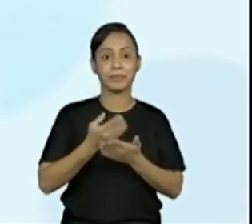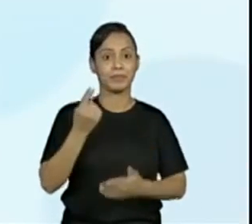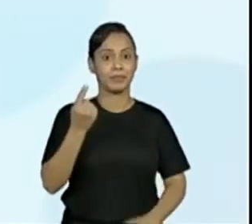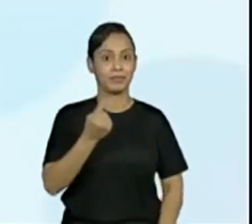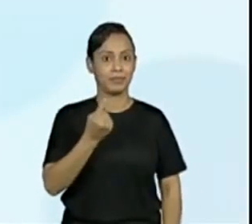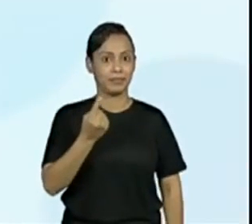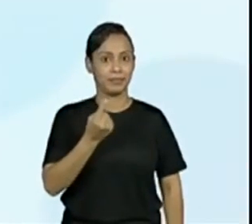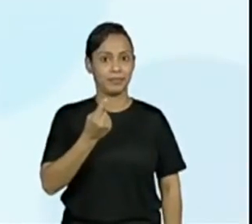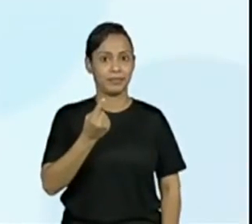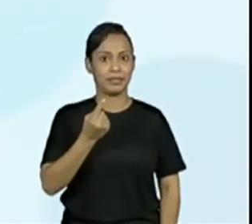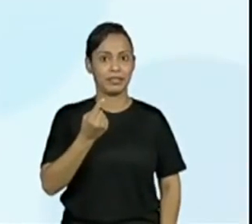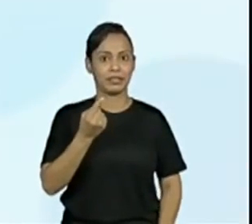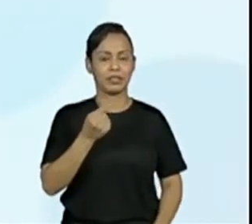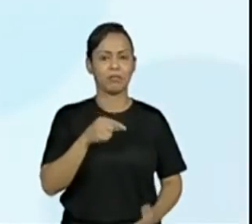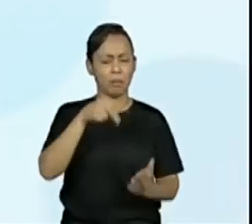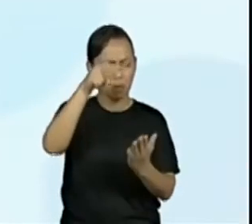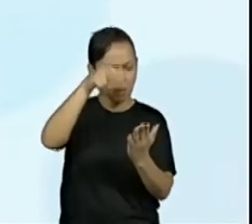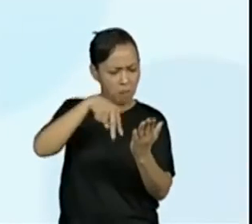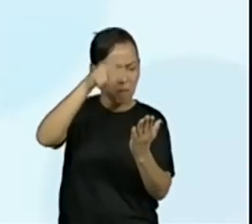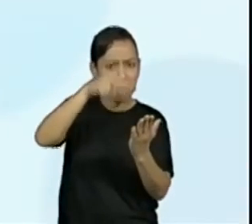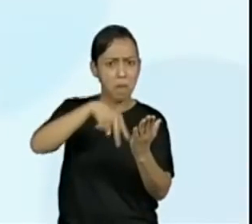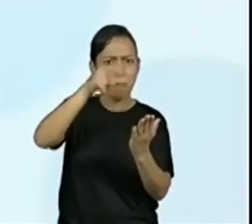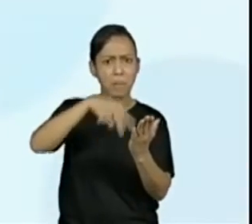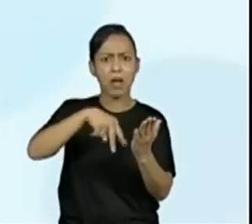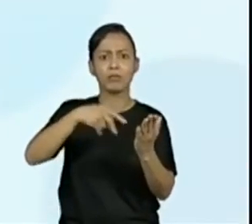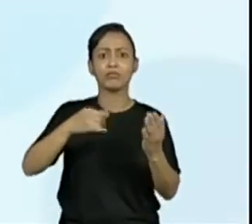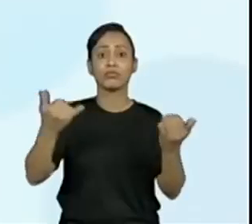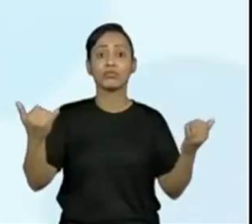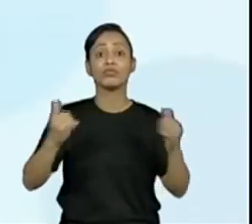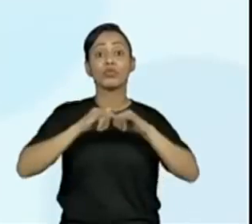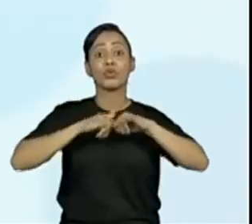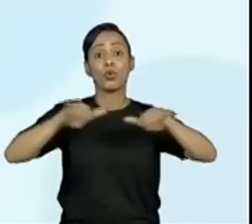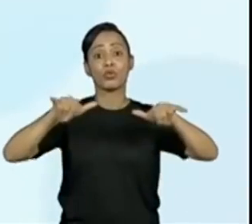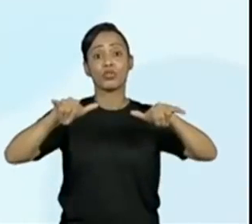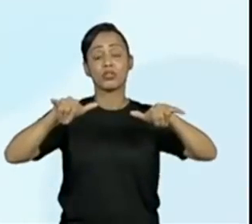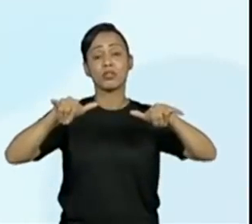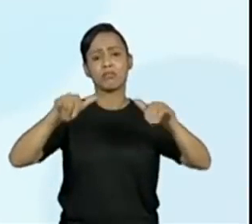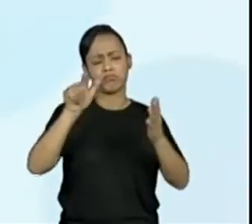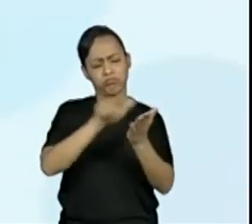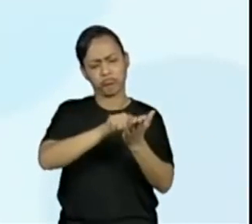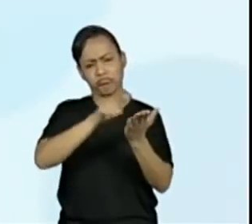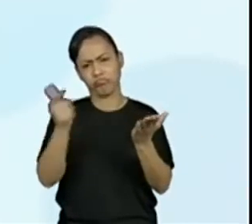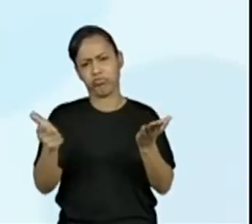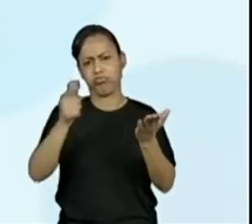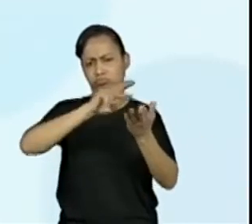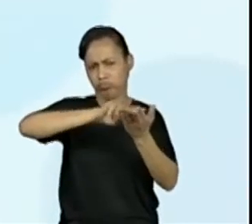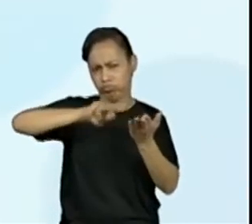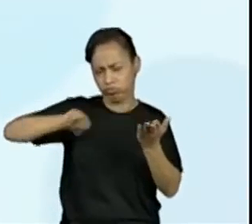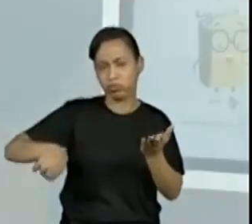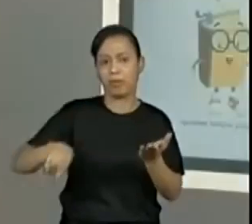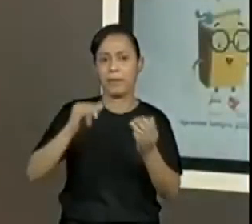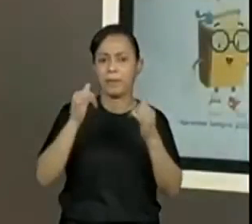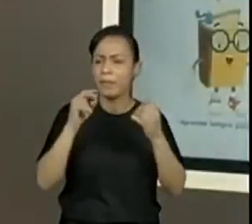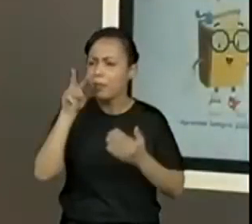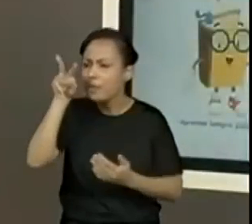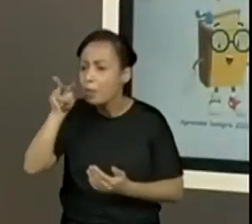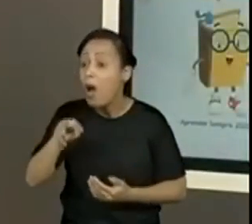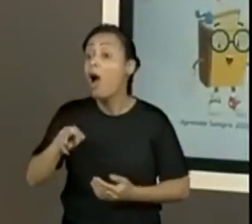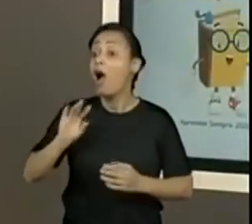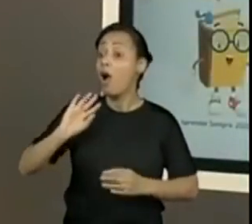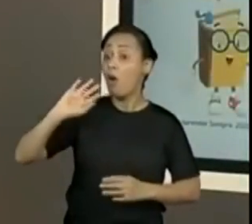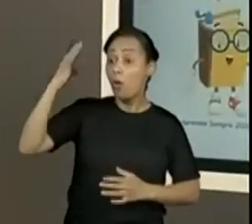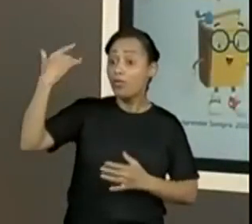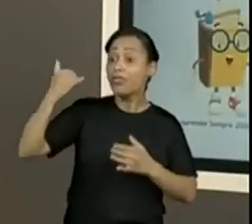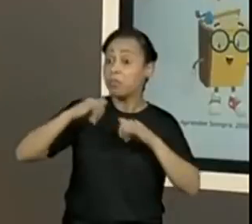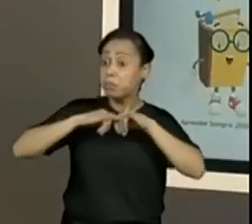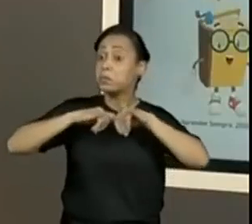começa lendo notícia para se informar. A gente vai aprofundar isso, mas hoje a gente vai começar lendo notícia. Por quê? Quando